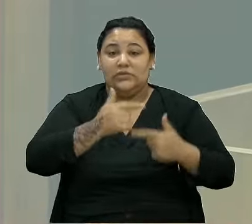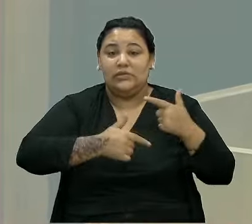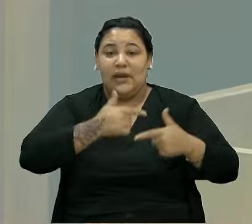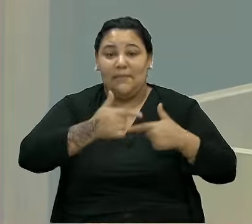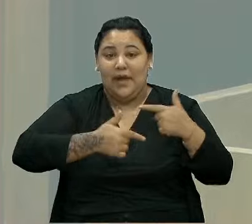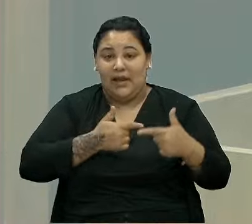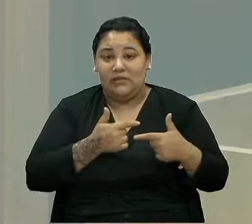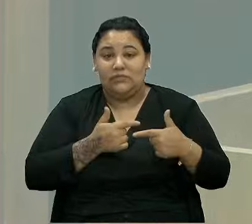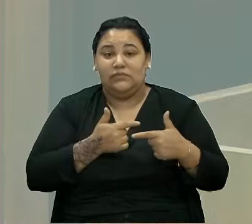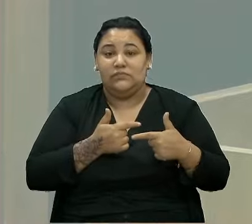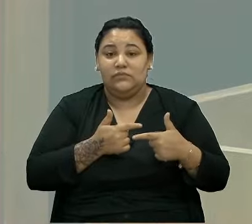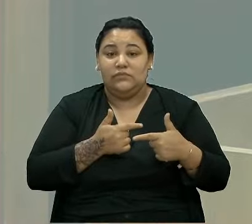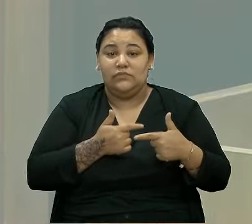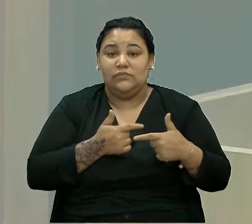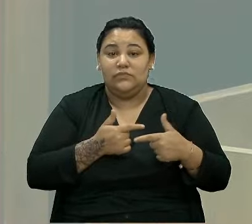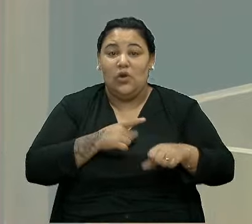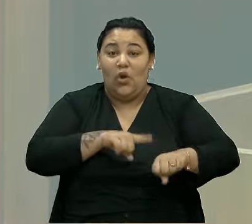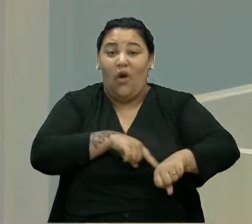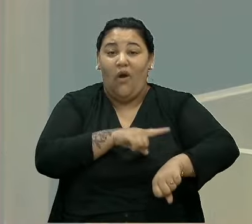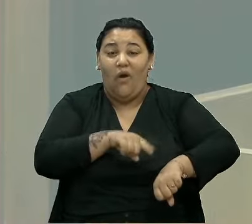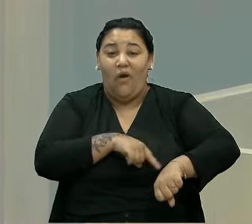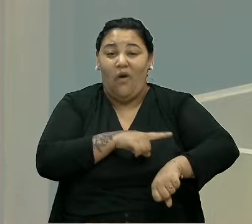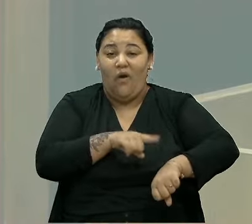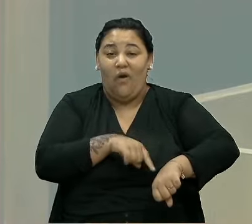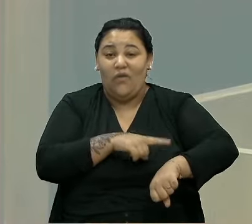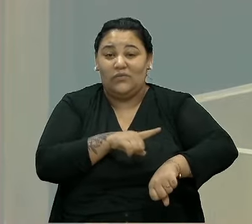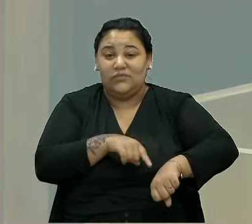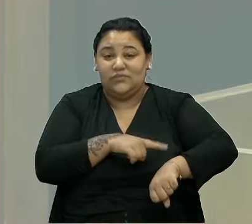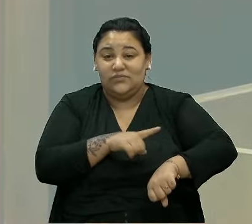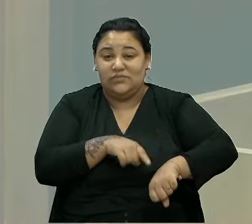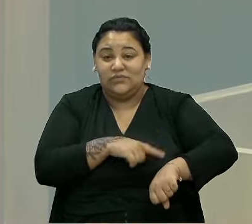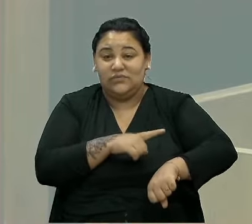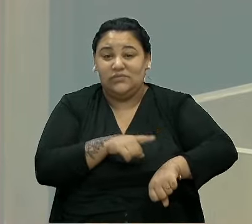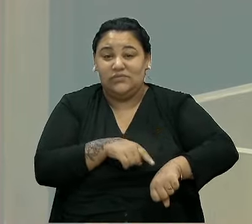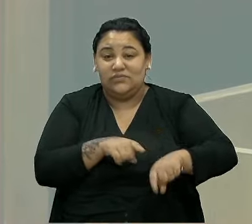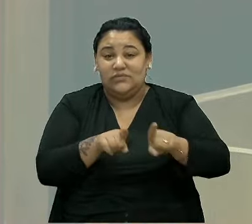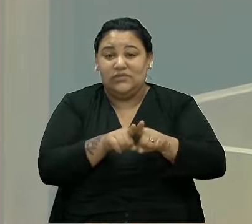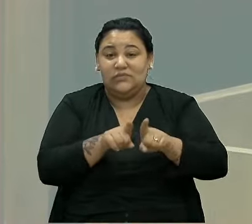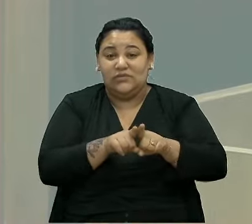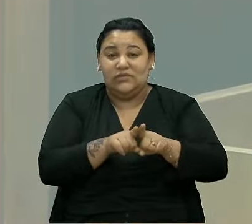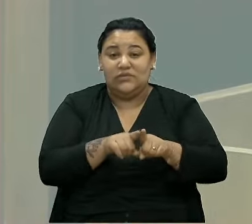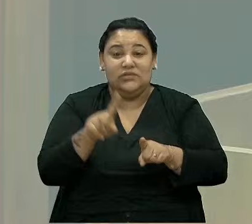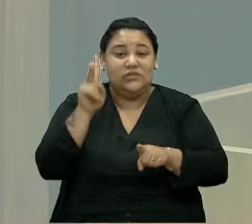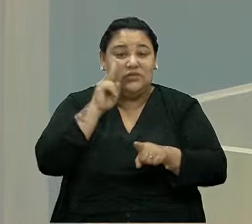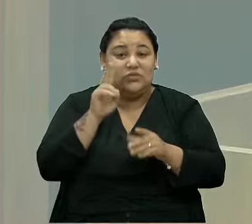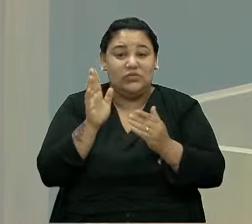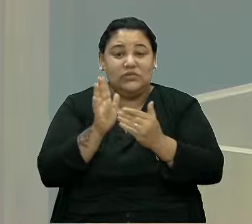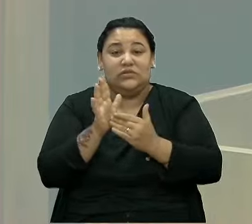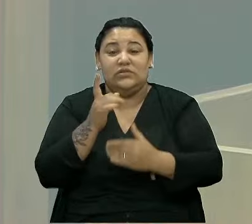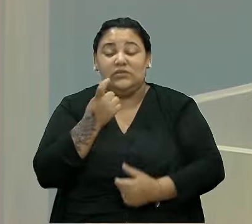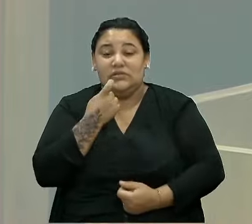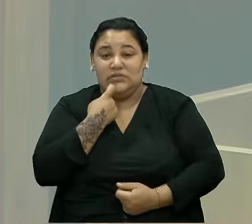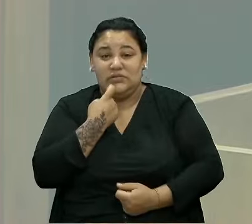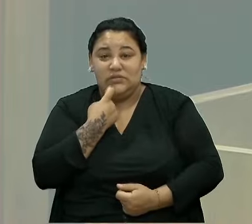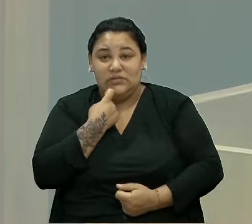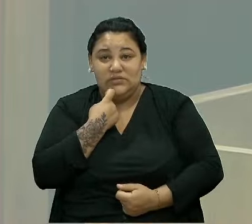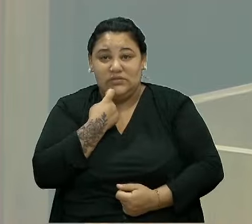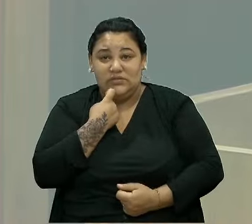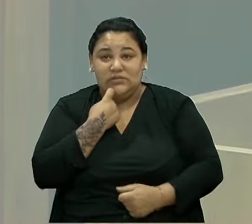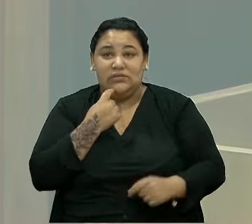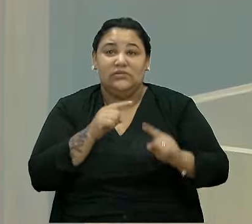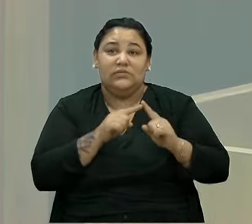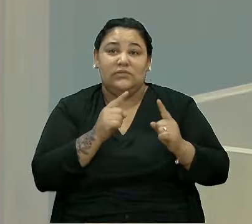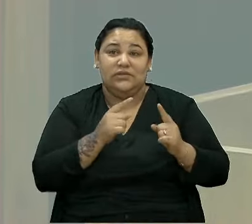em jornadas de trabalho e em via de regra de segunda a sexta, mas que